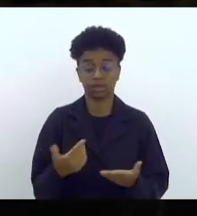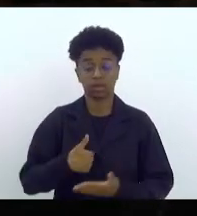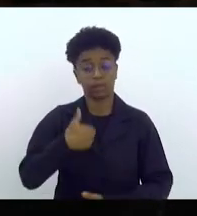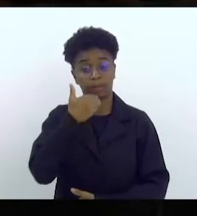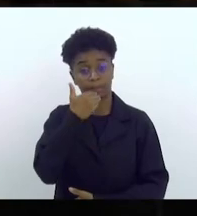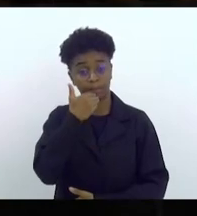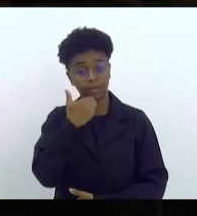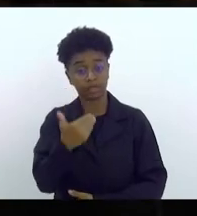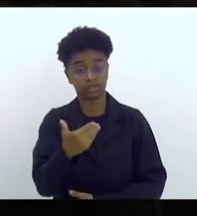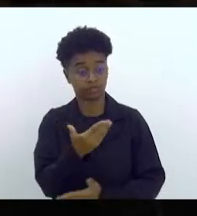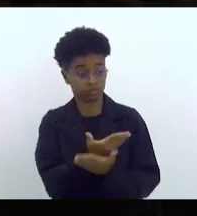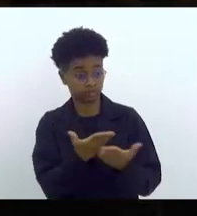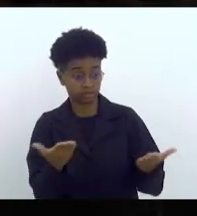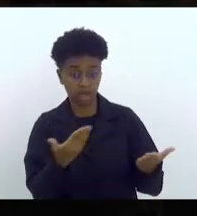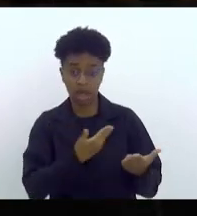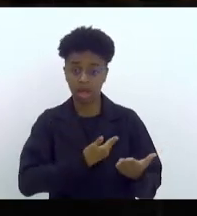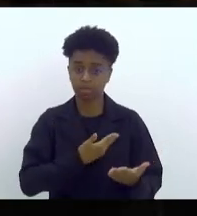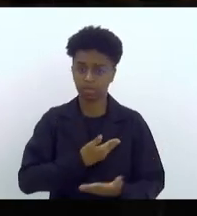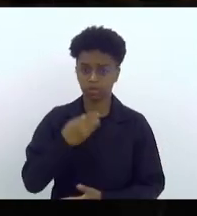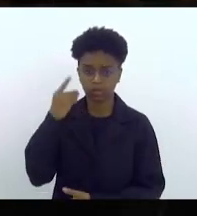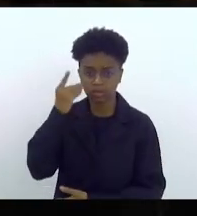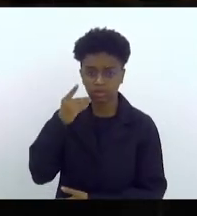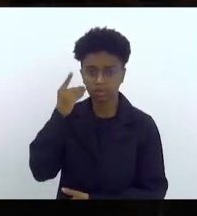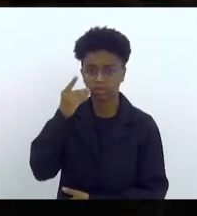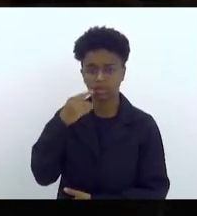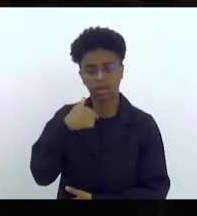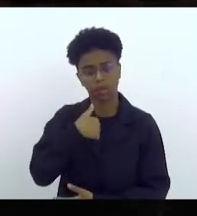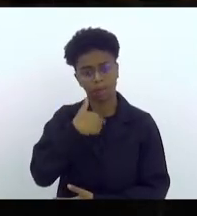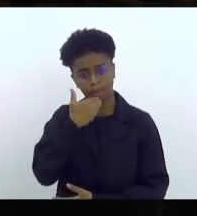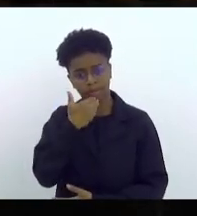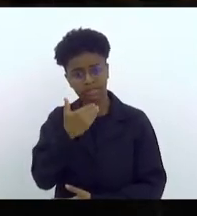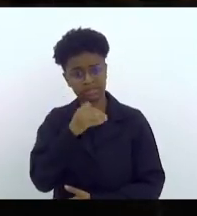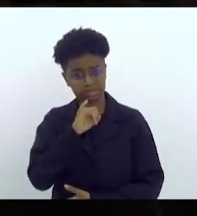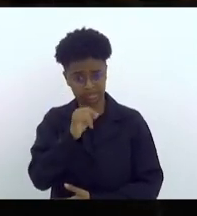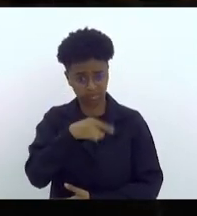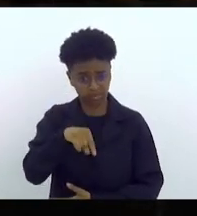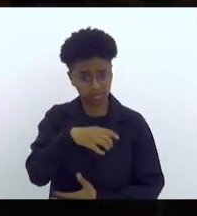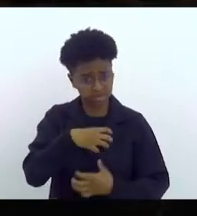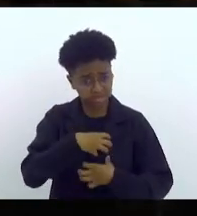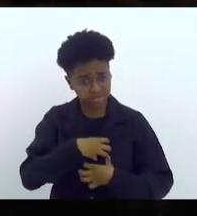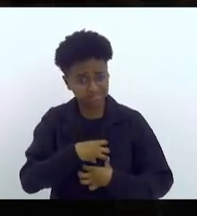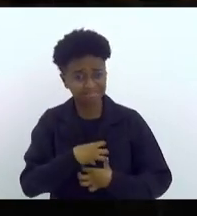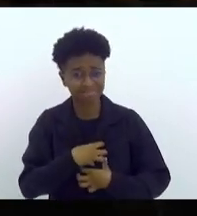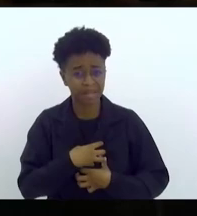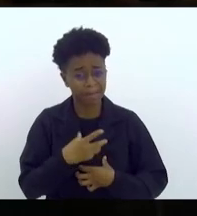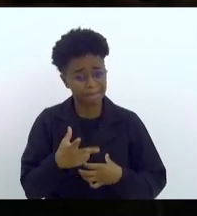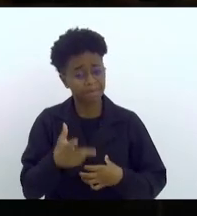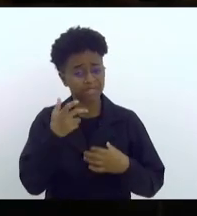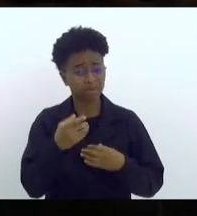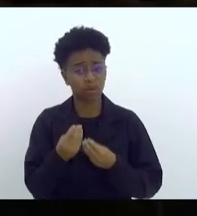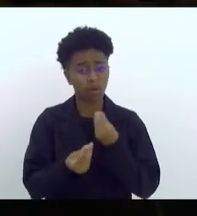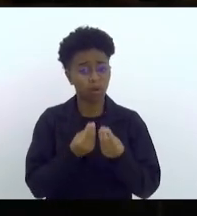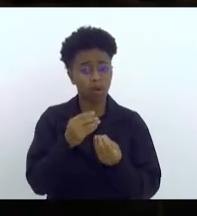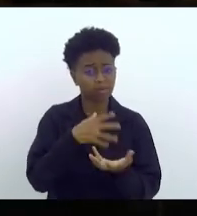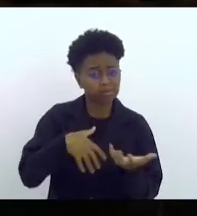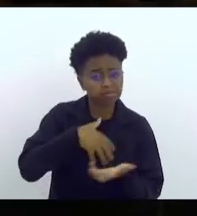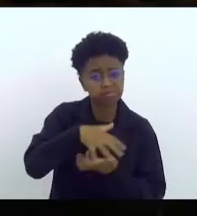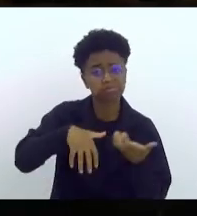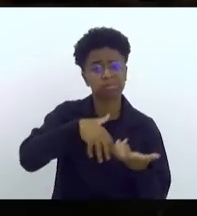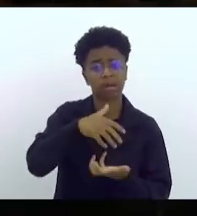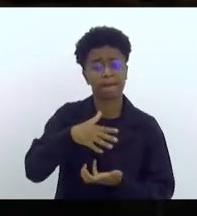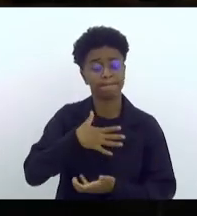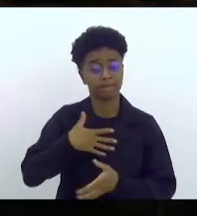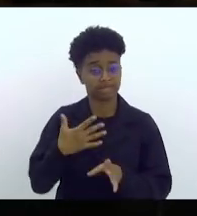aos nobres amigos, colegas, sensíveis ao caos que estamos vivendo na minha